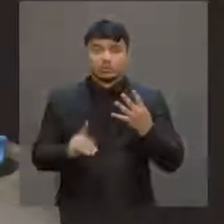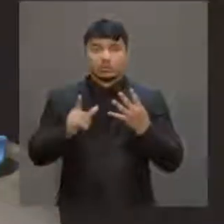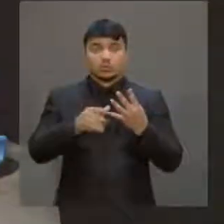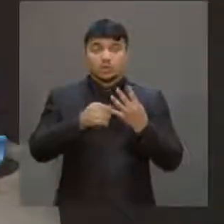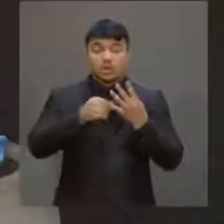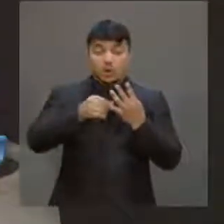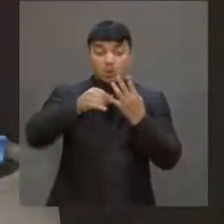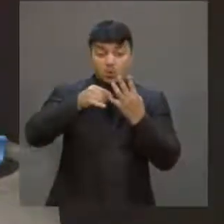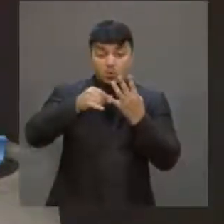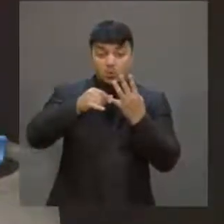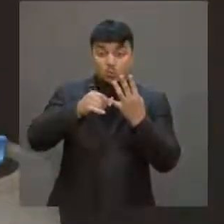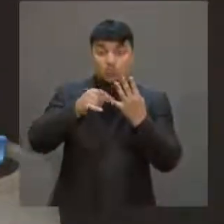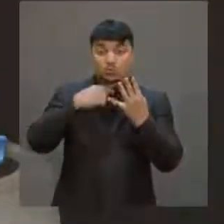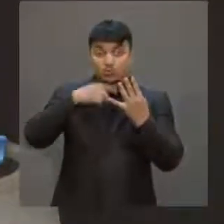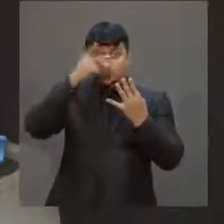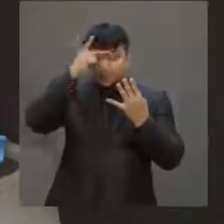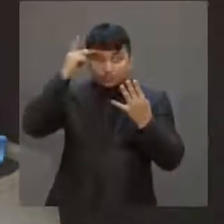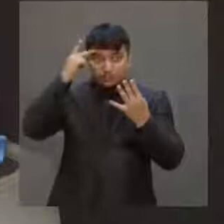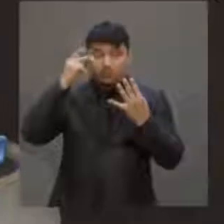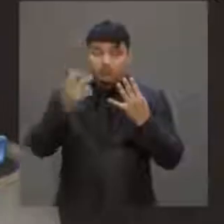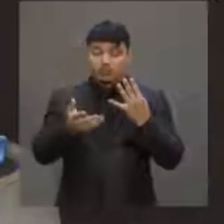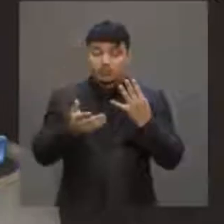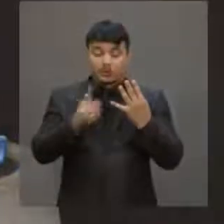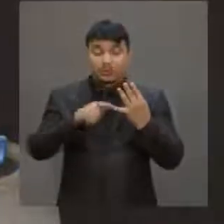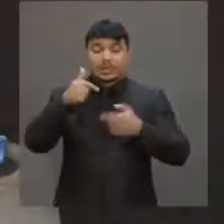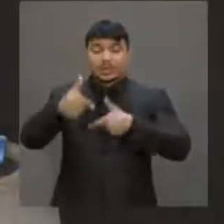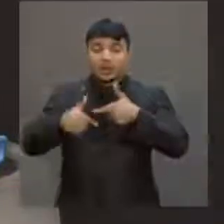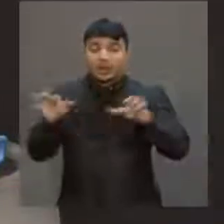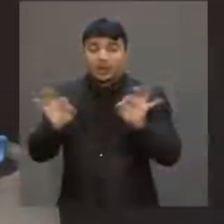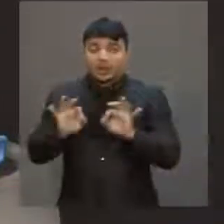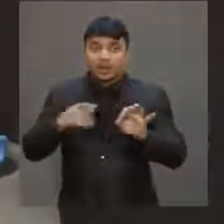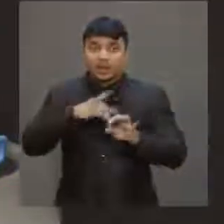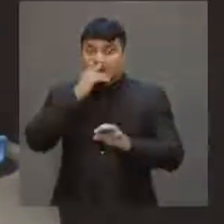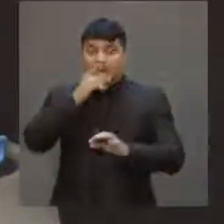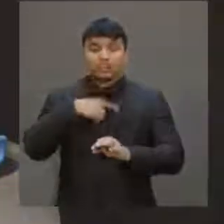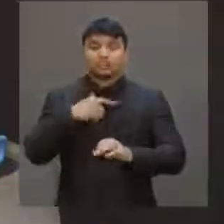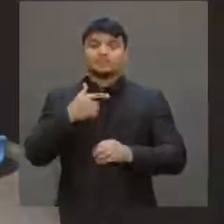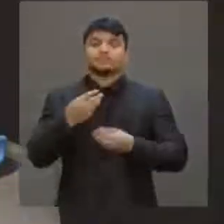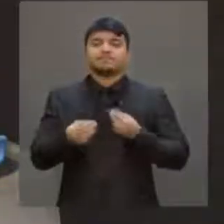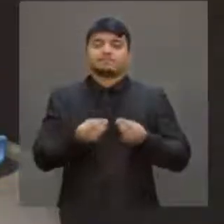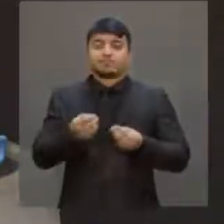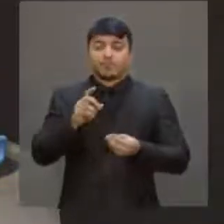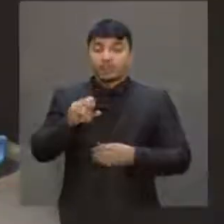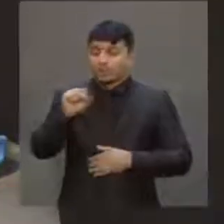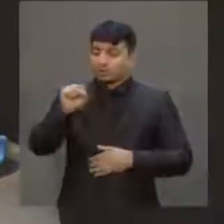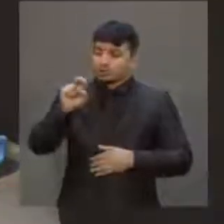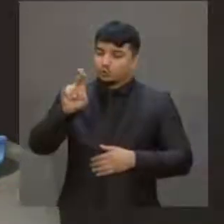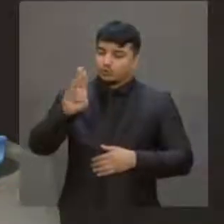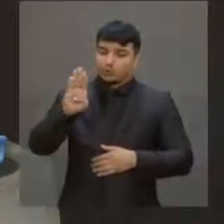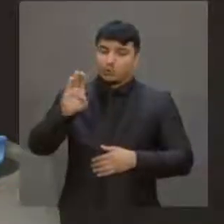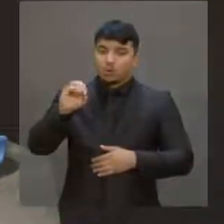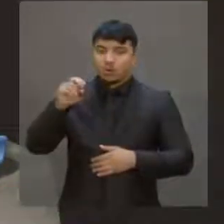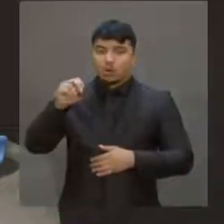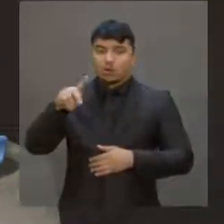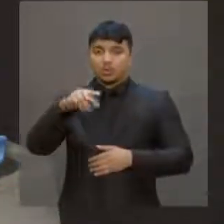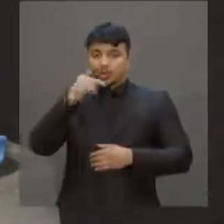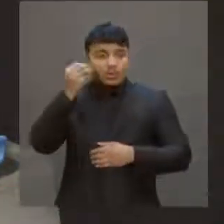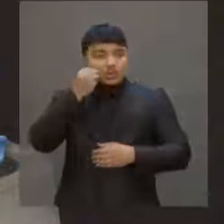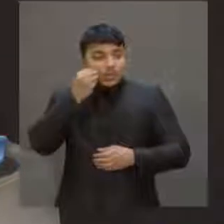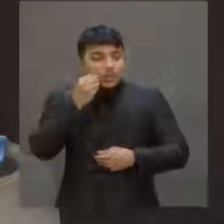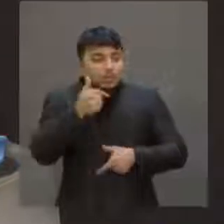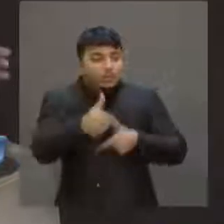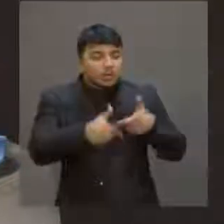um está desempregado, subocupado, subocupado é quando ele quer vender a sua força de trabalho